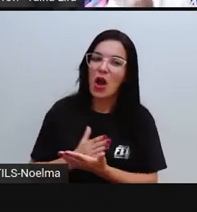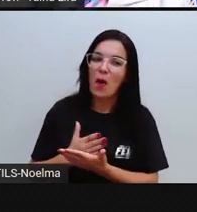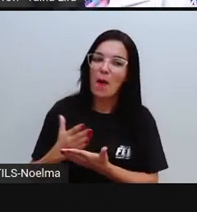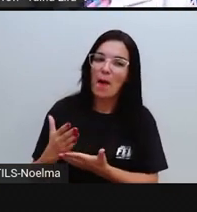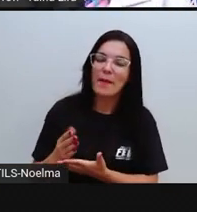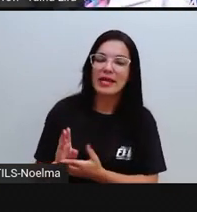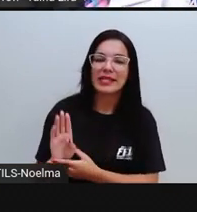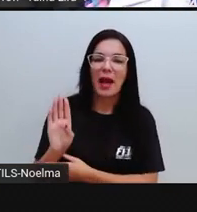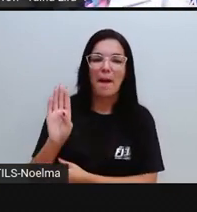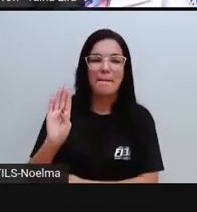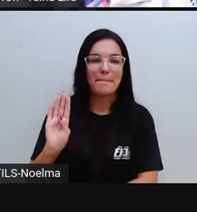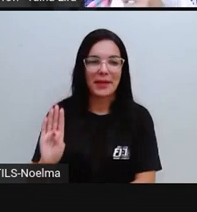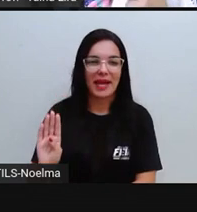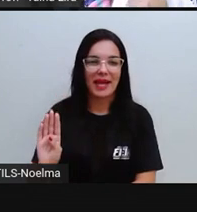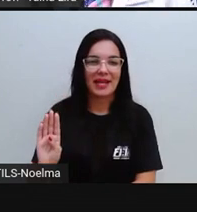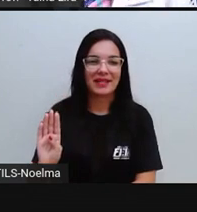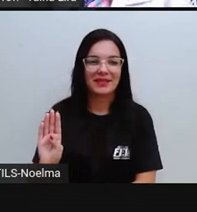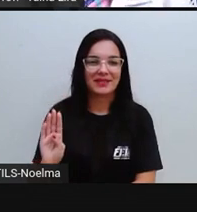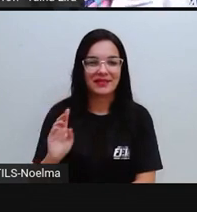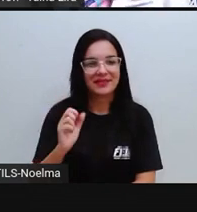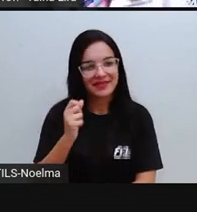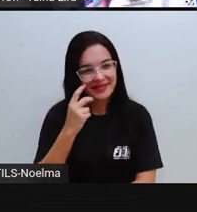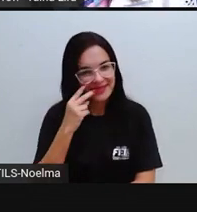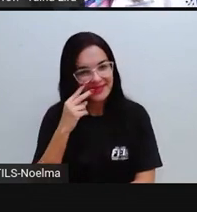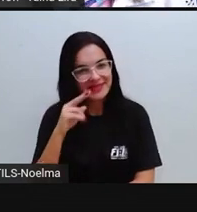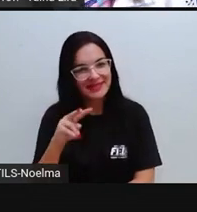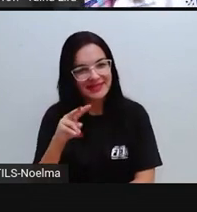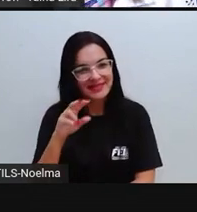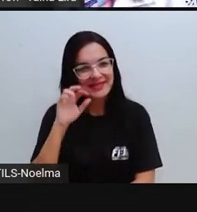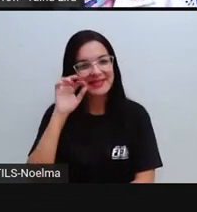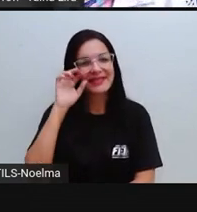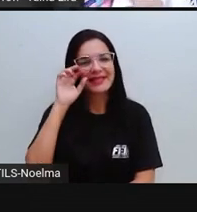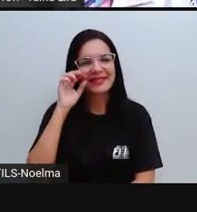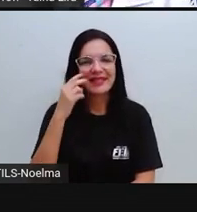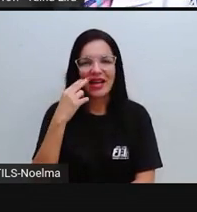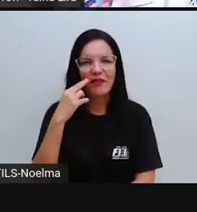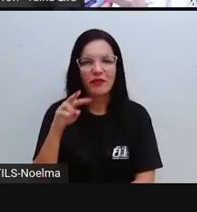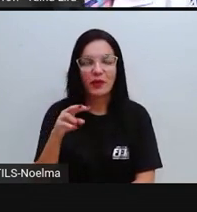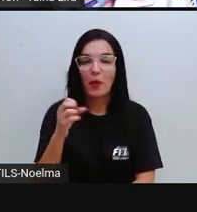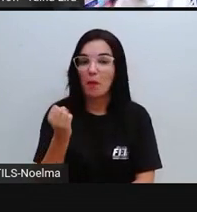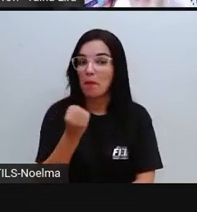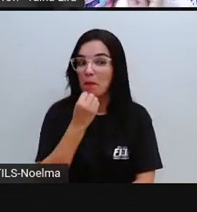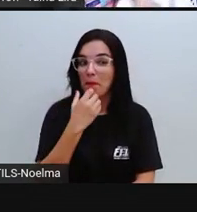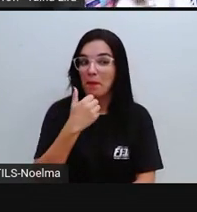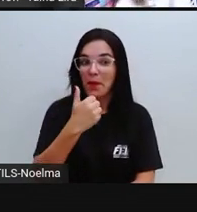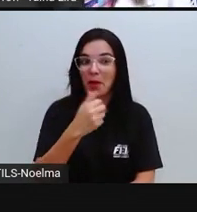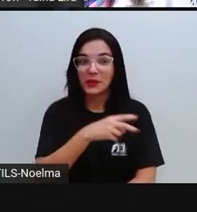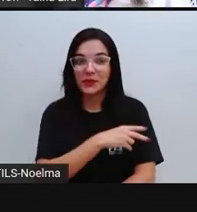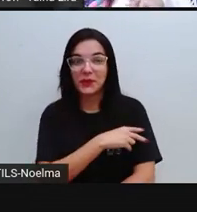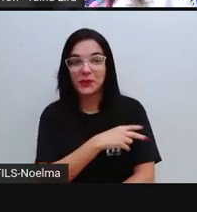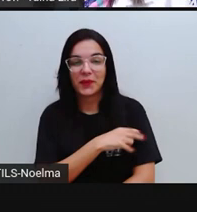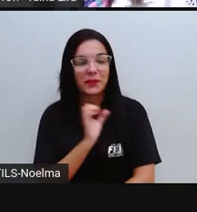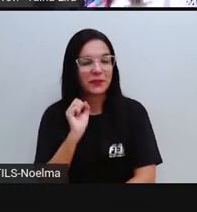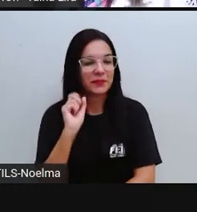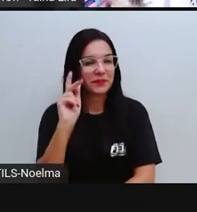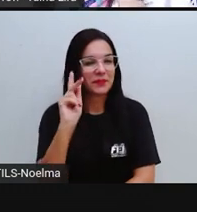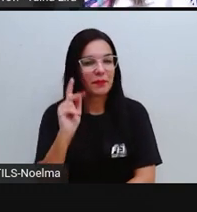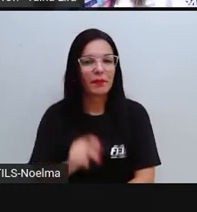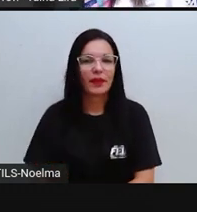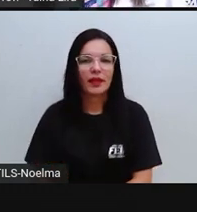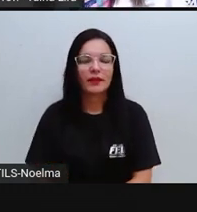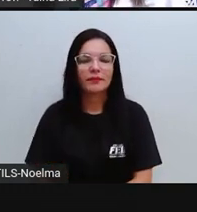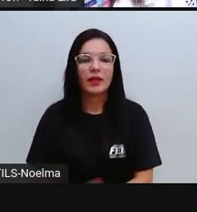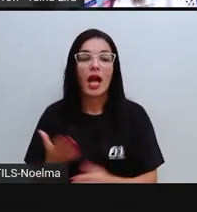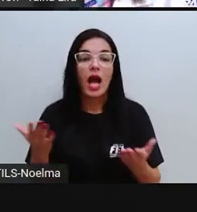de um beijo azul. Muito bem, segundo ano. Olha, o segundo ano tá afiado, né? Vamos ver agora